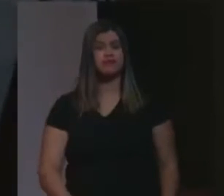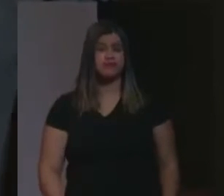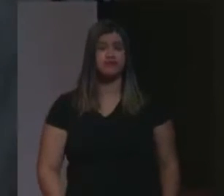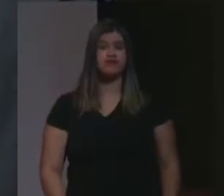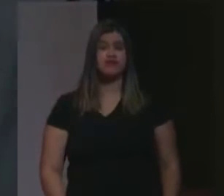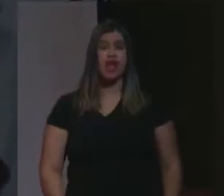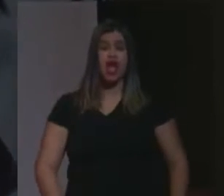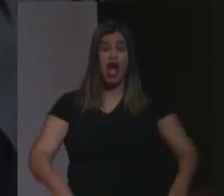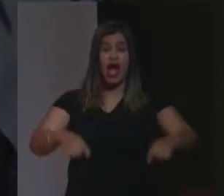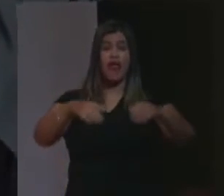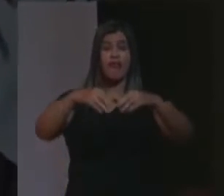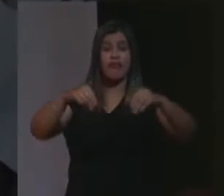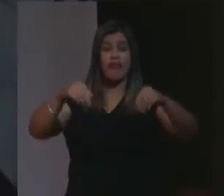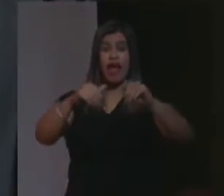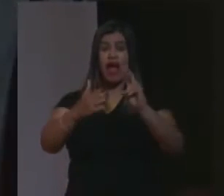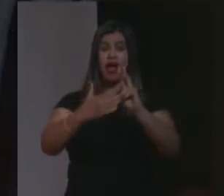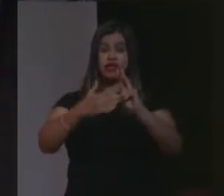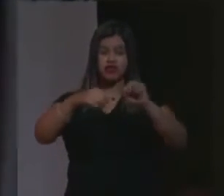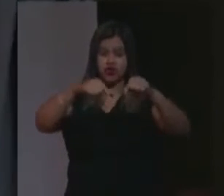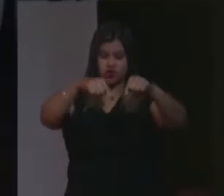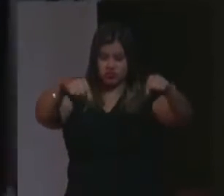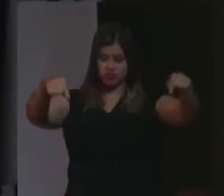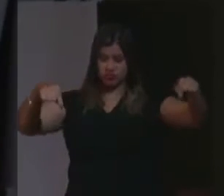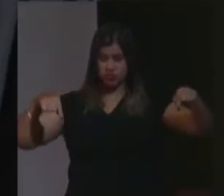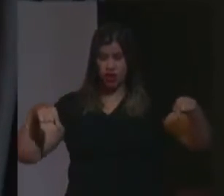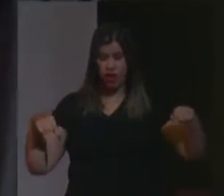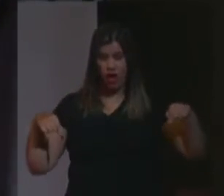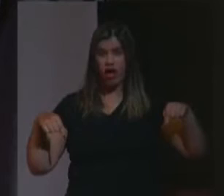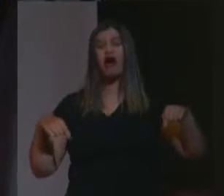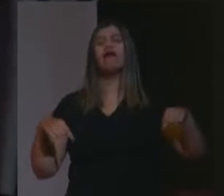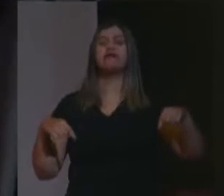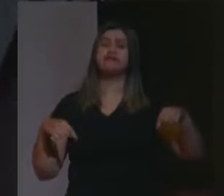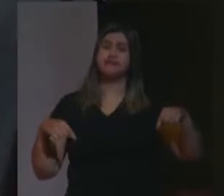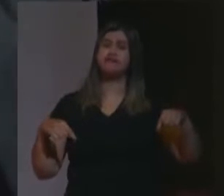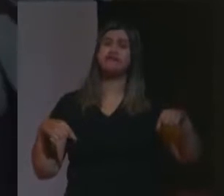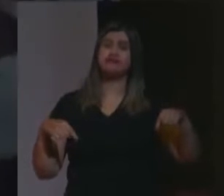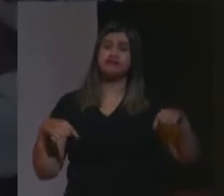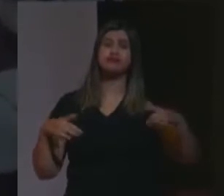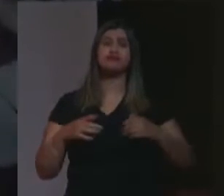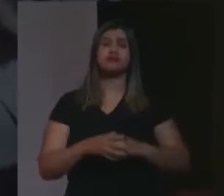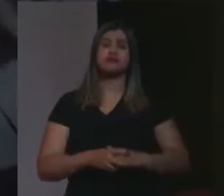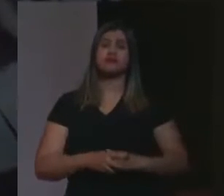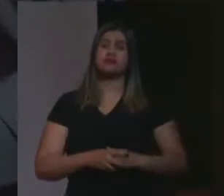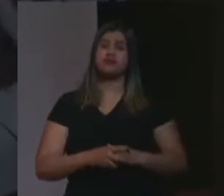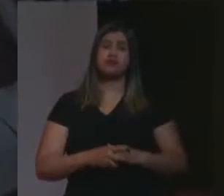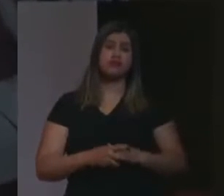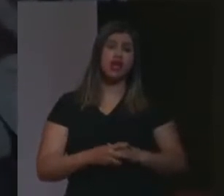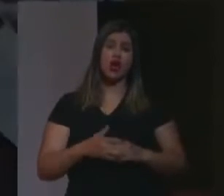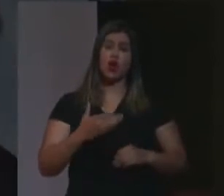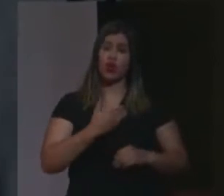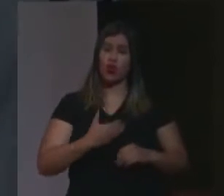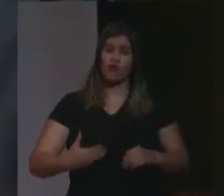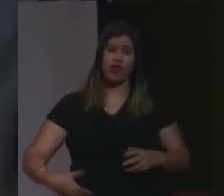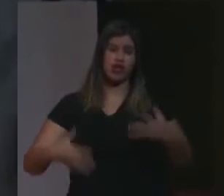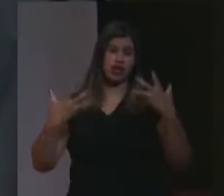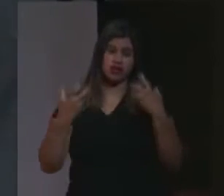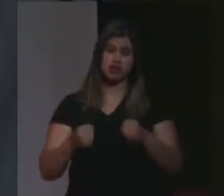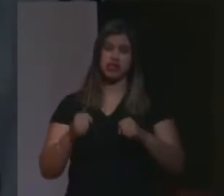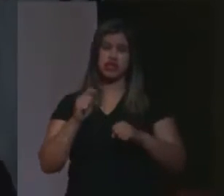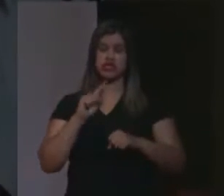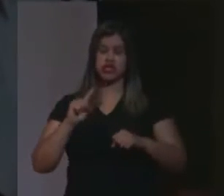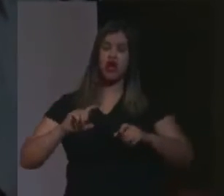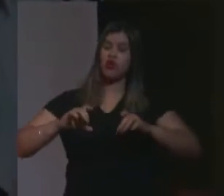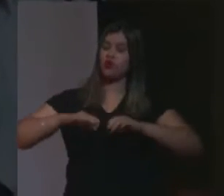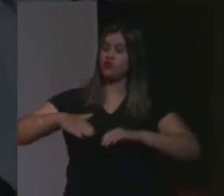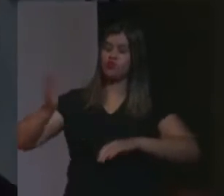a demarcação de terras indígenas é inexistente nesse governo, há uma política